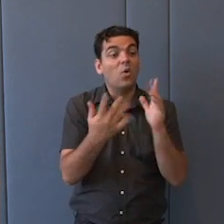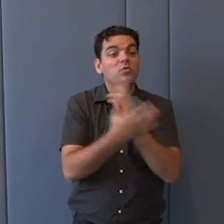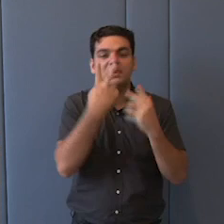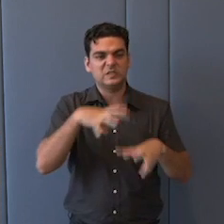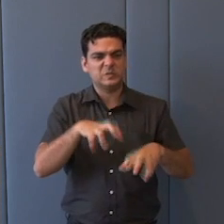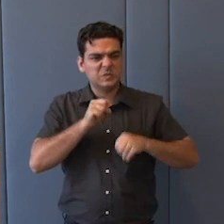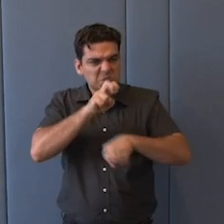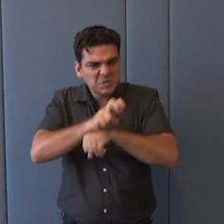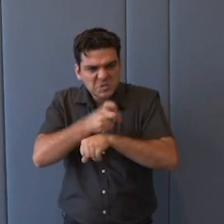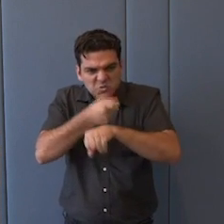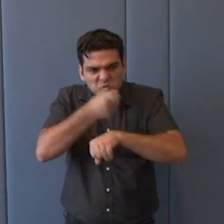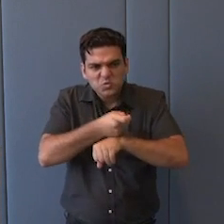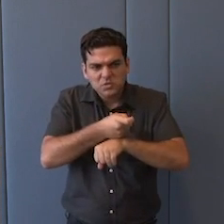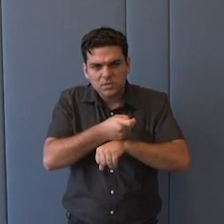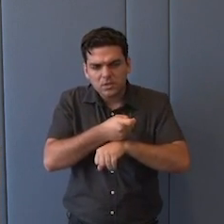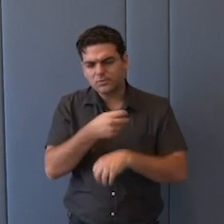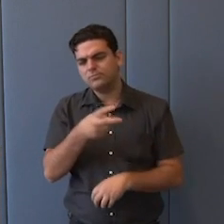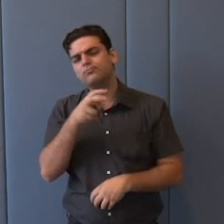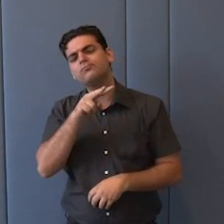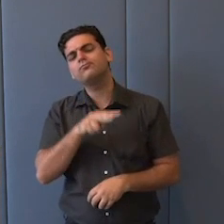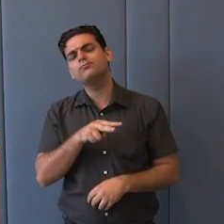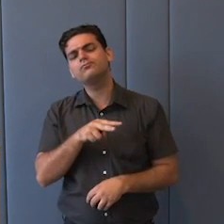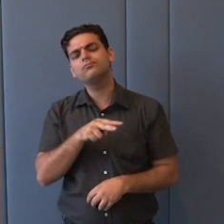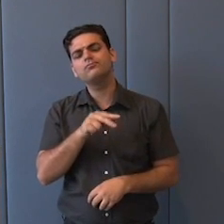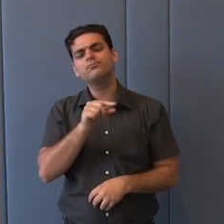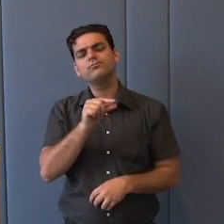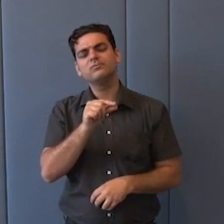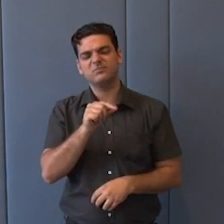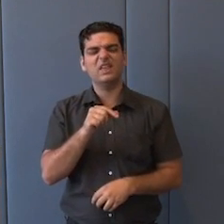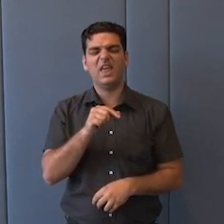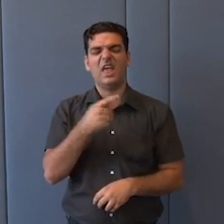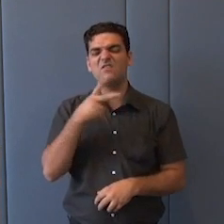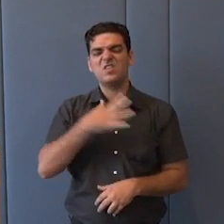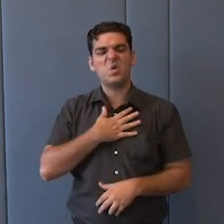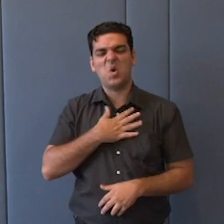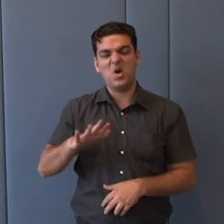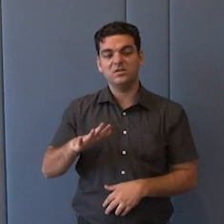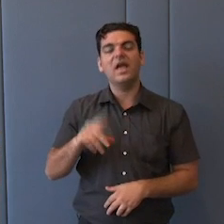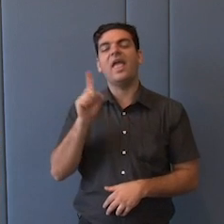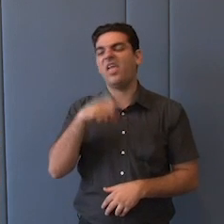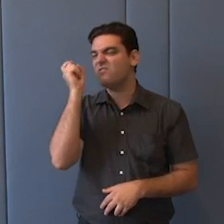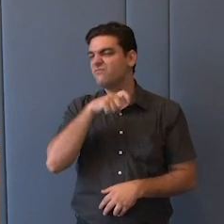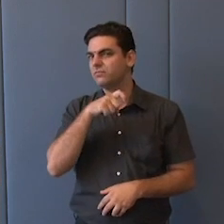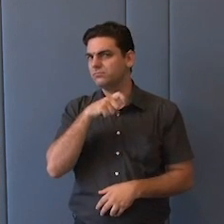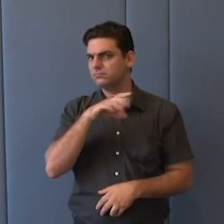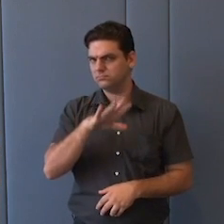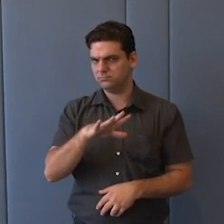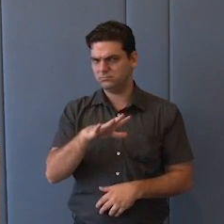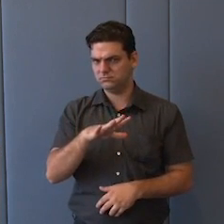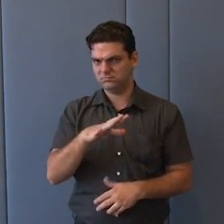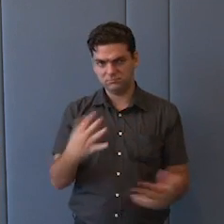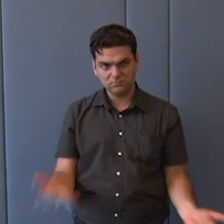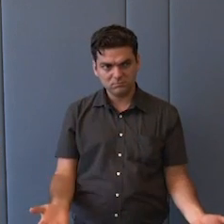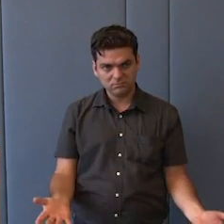internet, o establishment começou a rotular isso de fake news. Então, justamente para denegrir isso e para